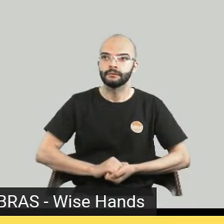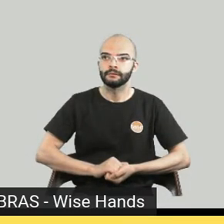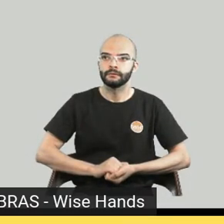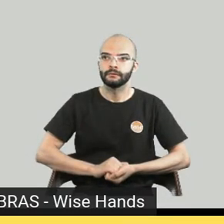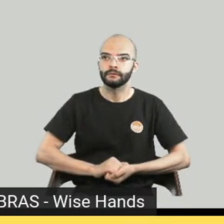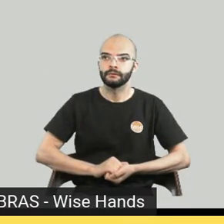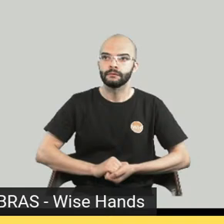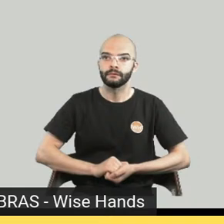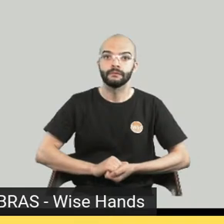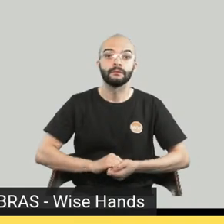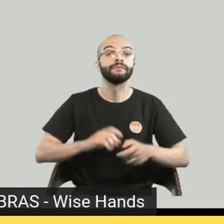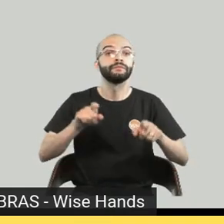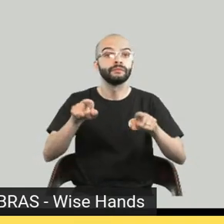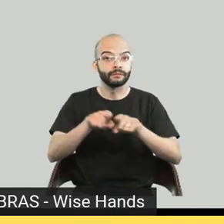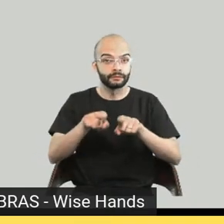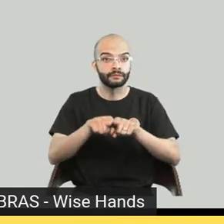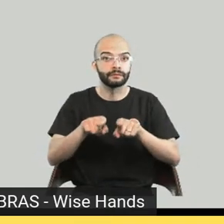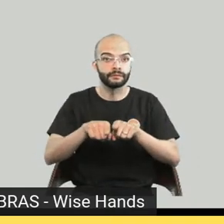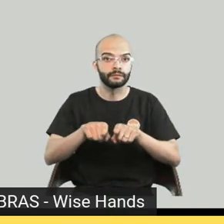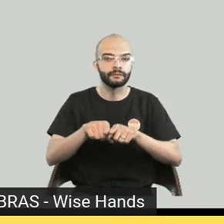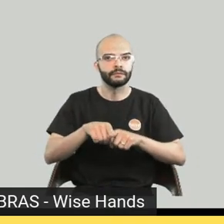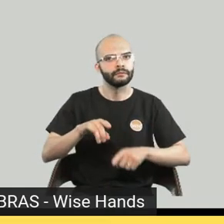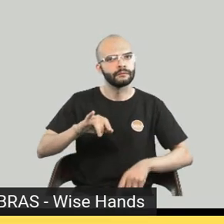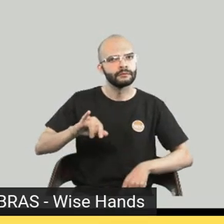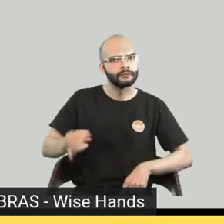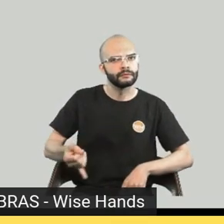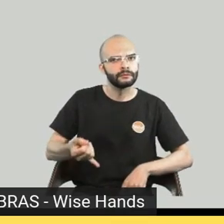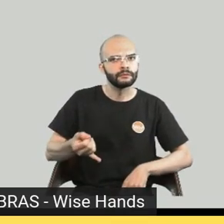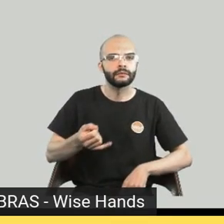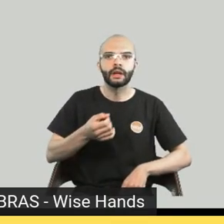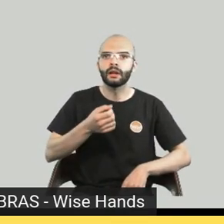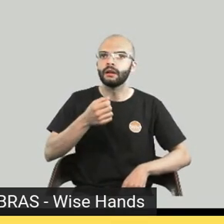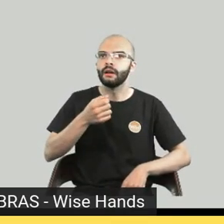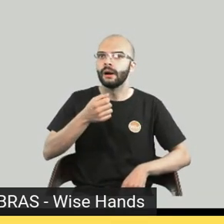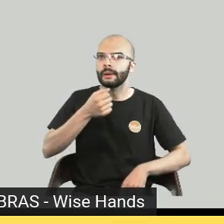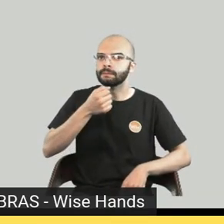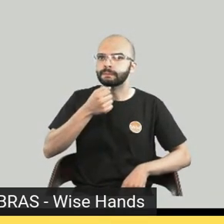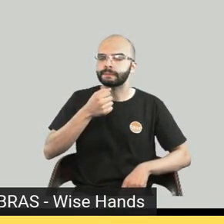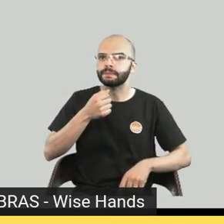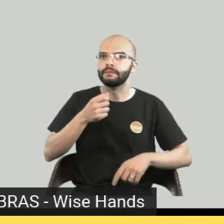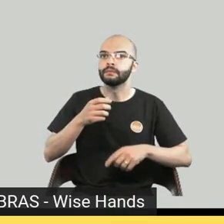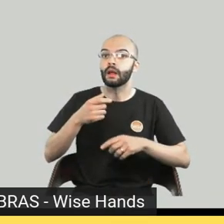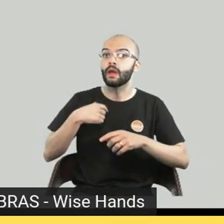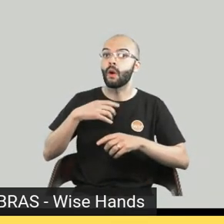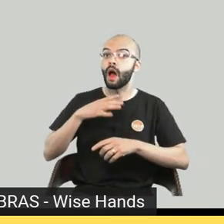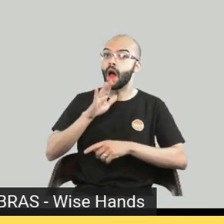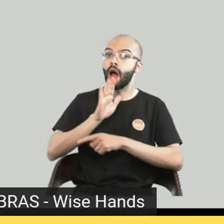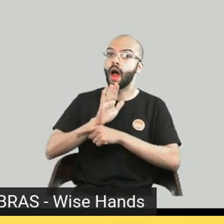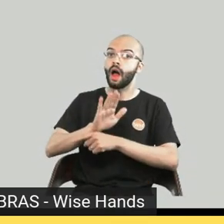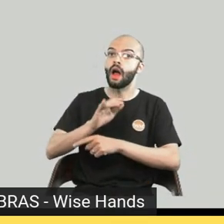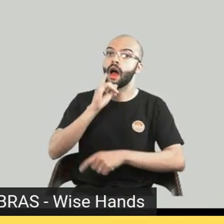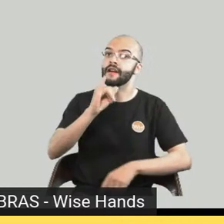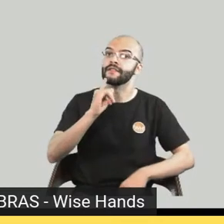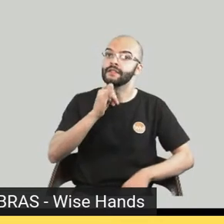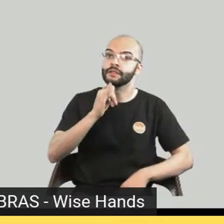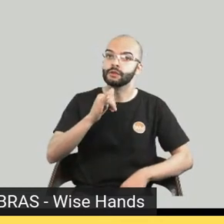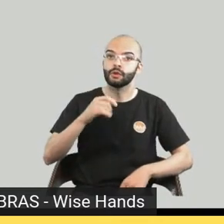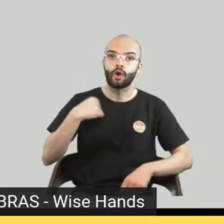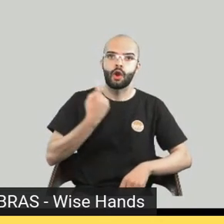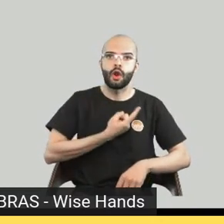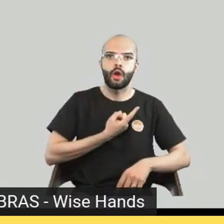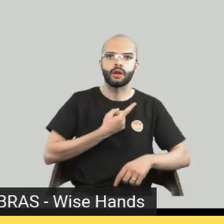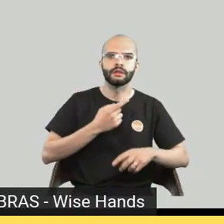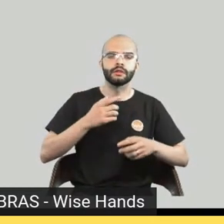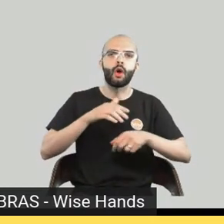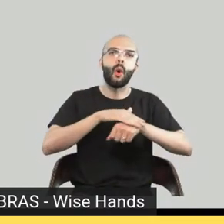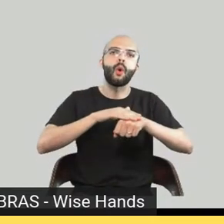Acho importante a gente, talvez muita gente que esteja vendo não saiba, mas a gente, quando fala sobre surdos, a gente fala sobre uma